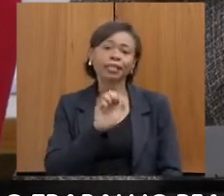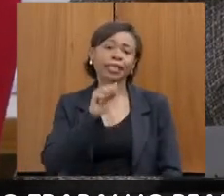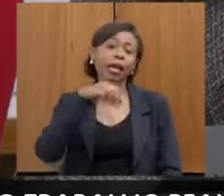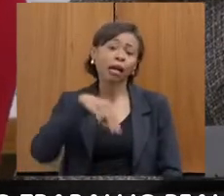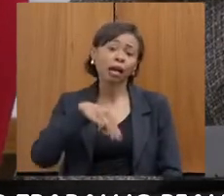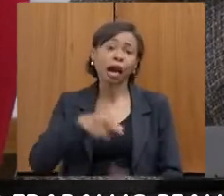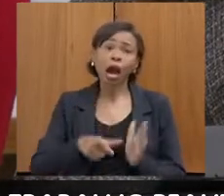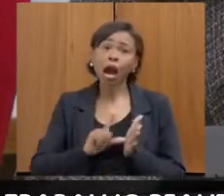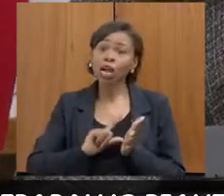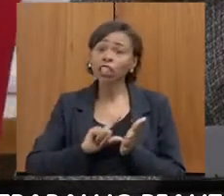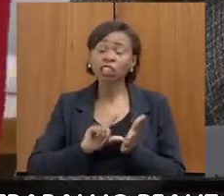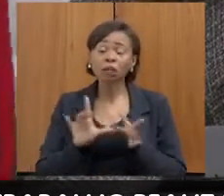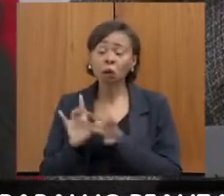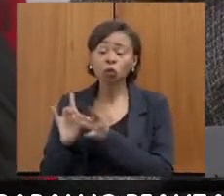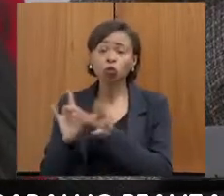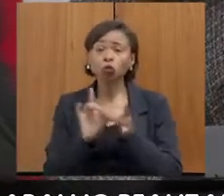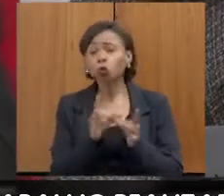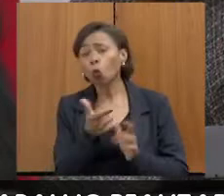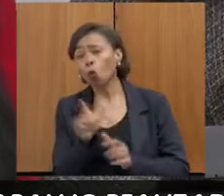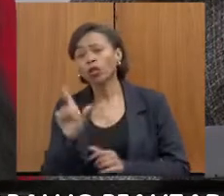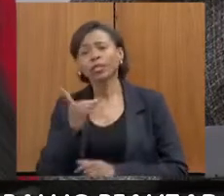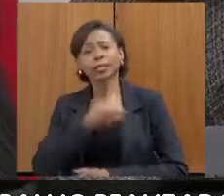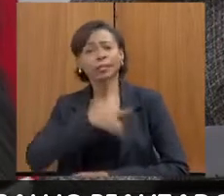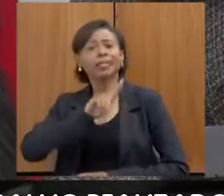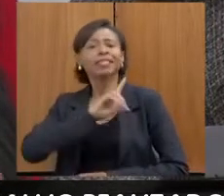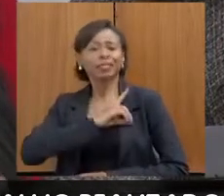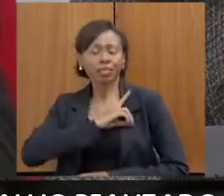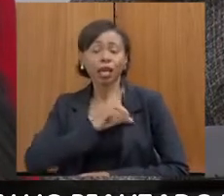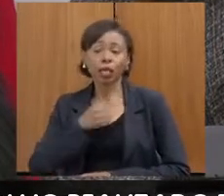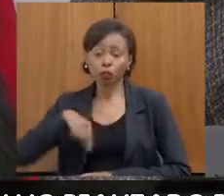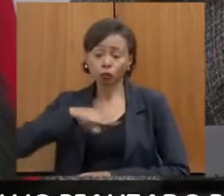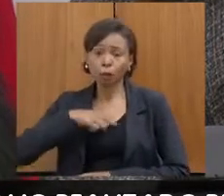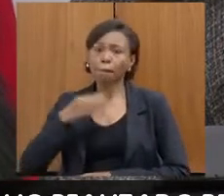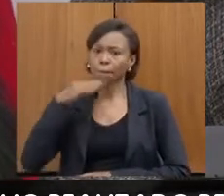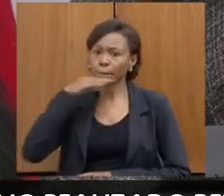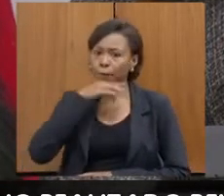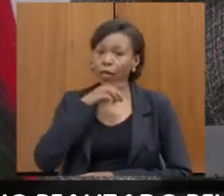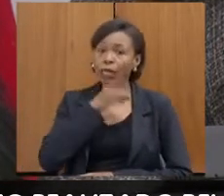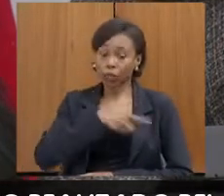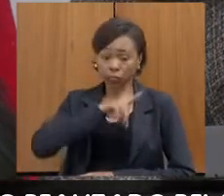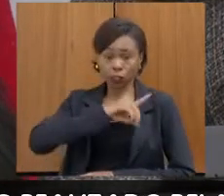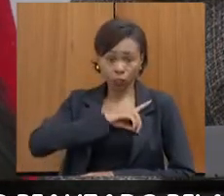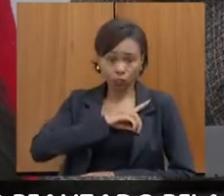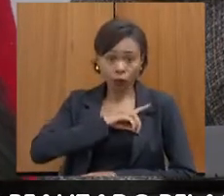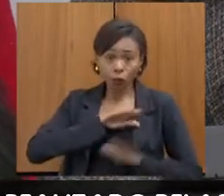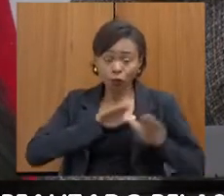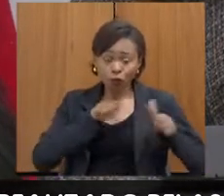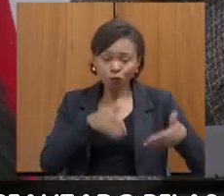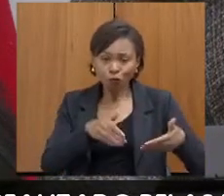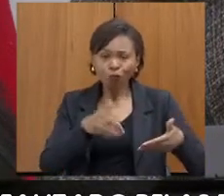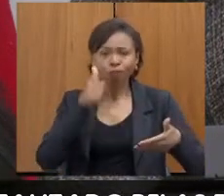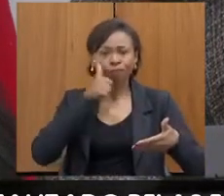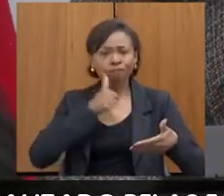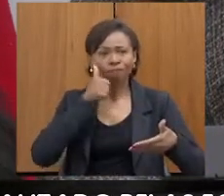delegacias junto, entendeu? Então, gente percebeu que acabou que a Delegacia de Mulheres mesmo, ela ficou um pouco